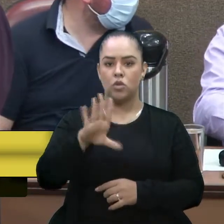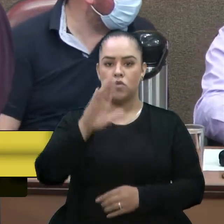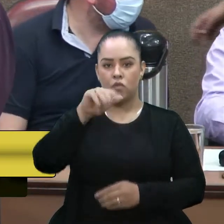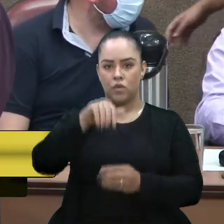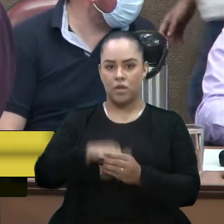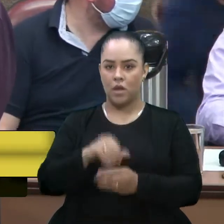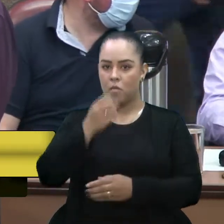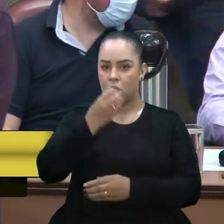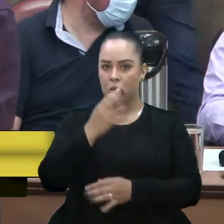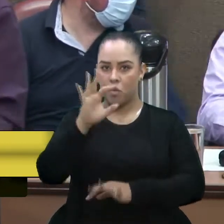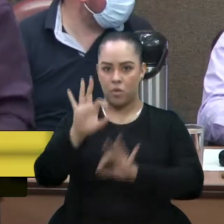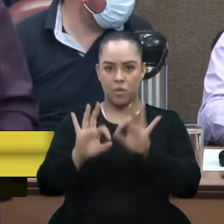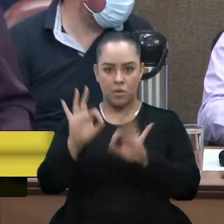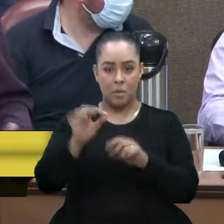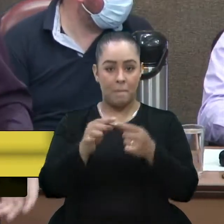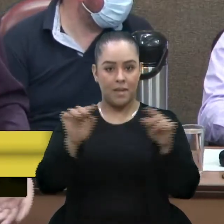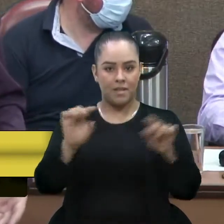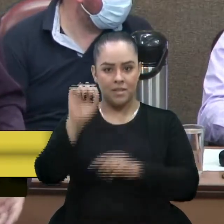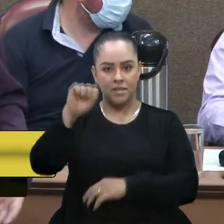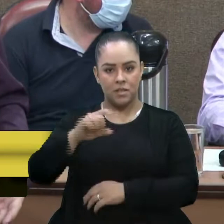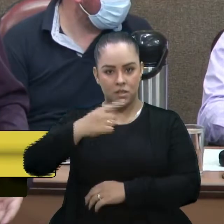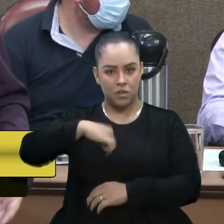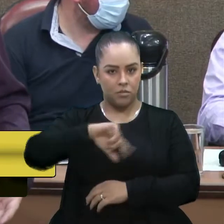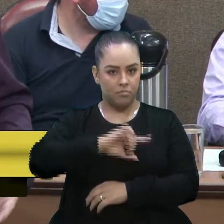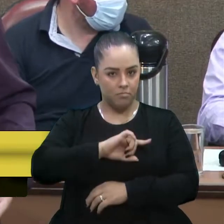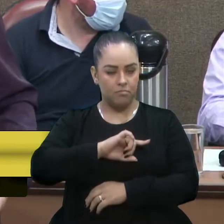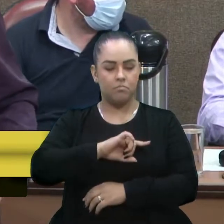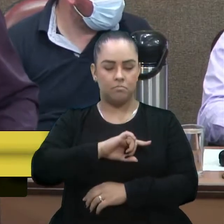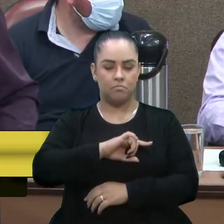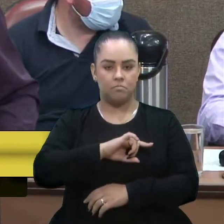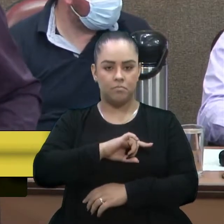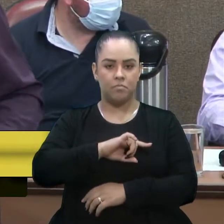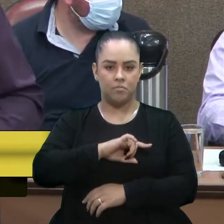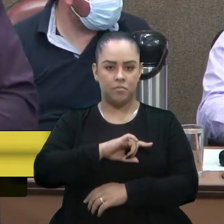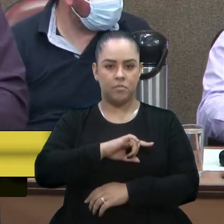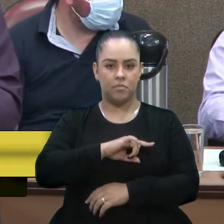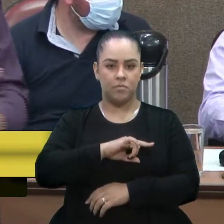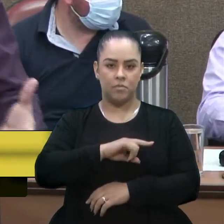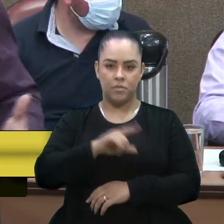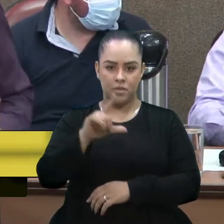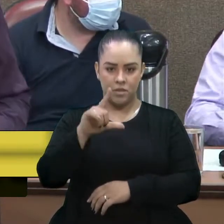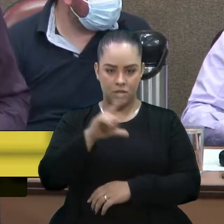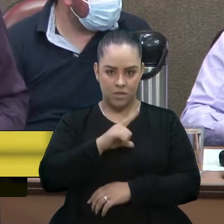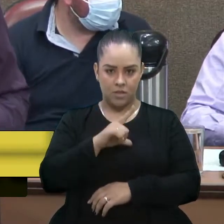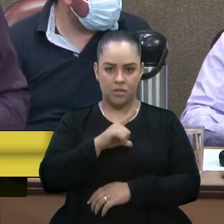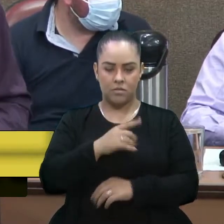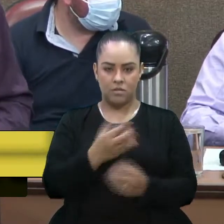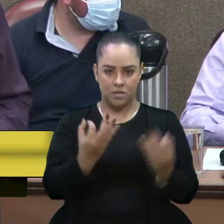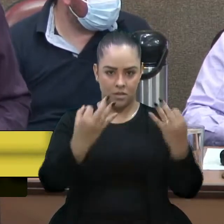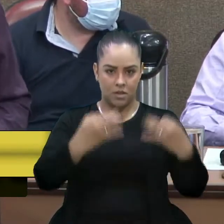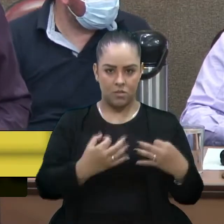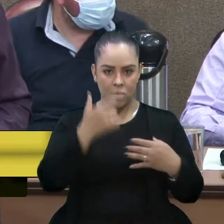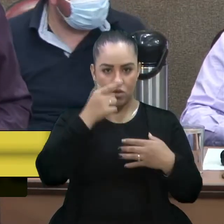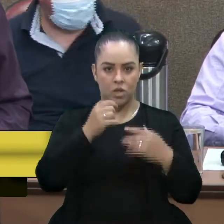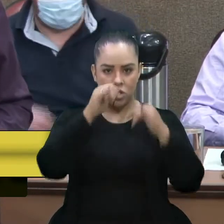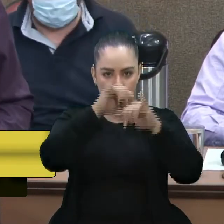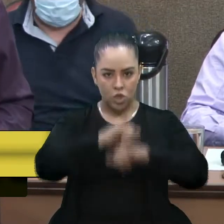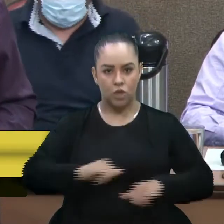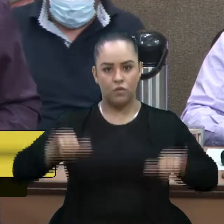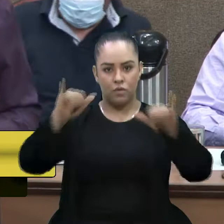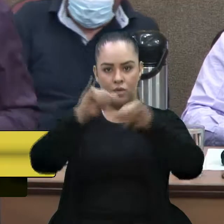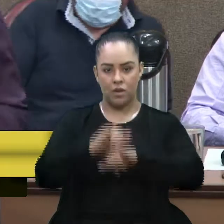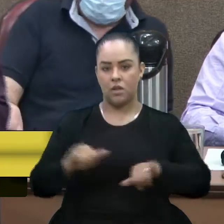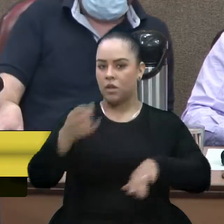bons projetos, mas sim que a gente tenha a mídia para poder divulgar esses bons projetos.